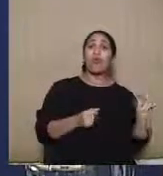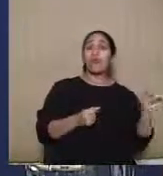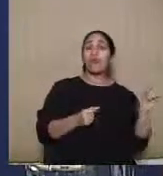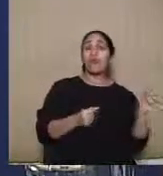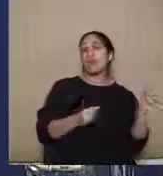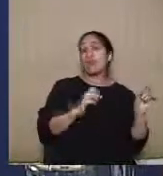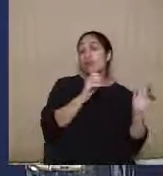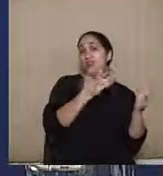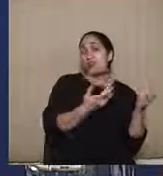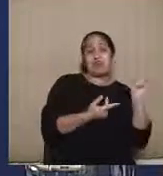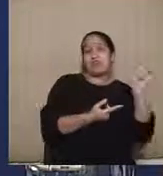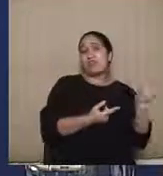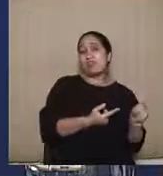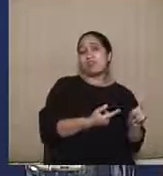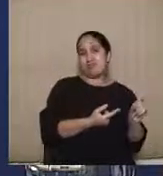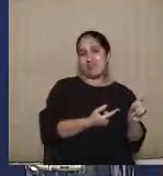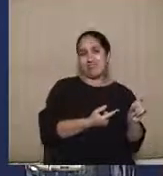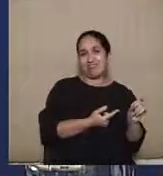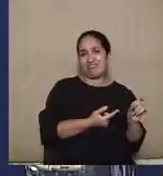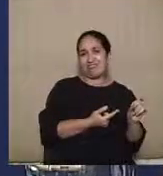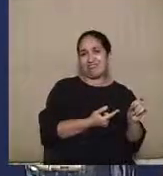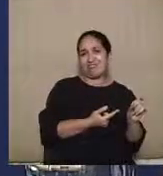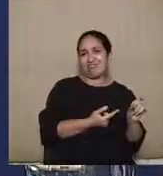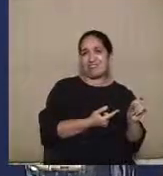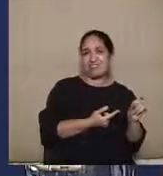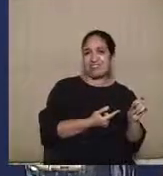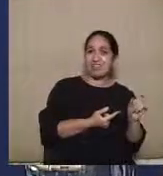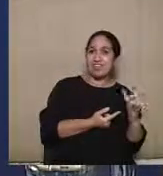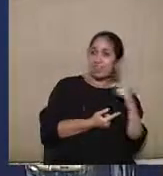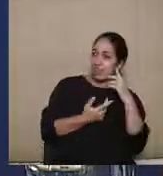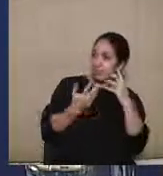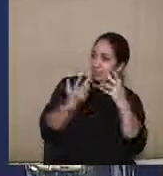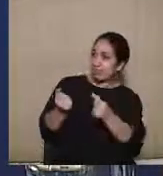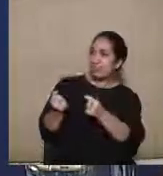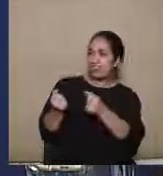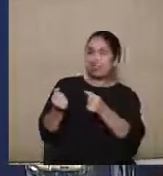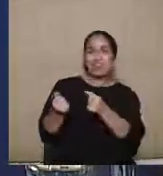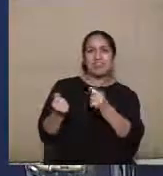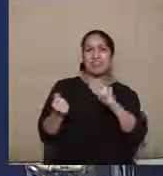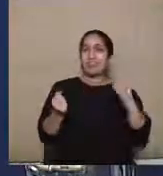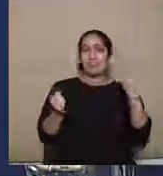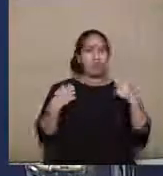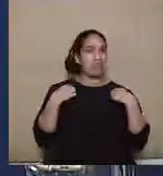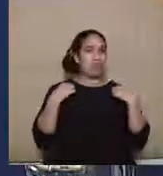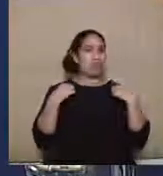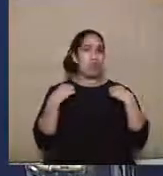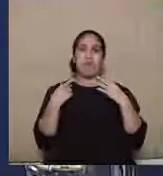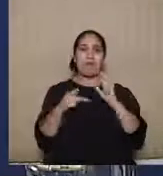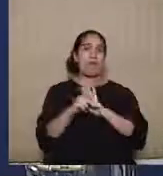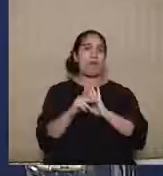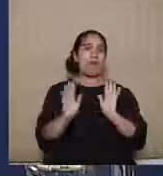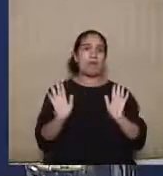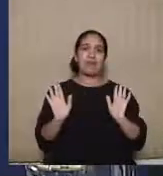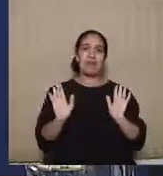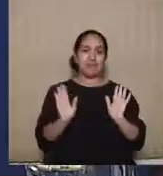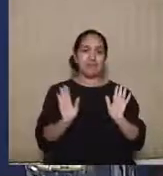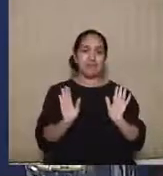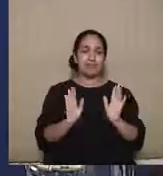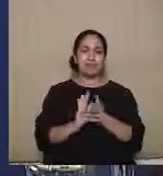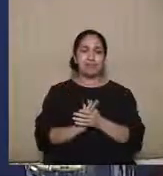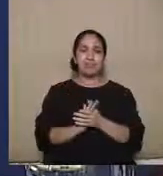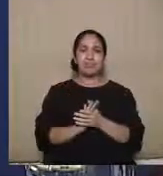na verdade, alguém que está aderindo às campanhas, mas que está com a roupa de um